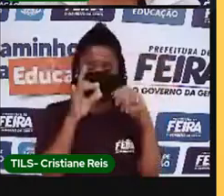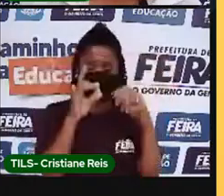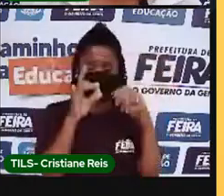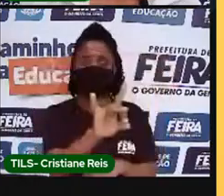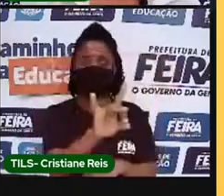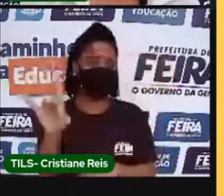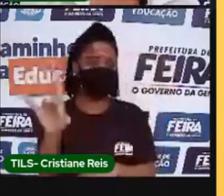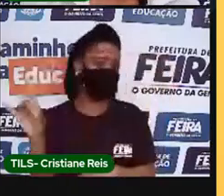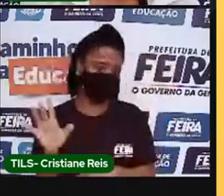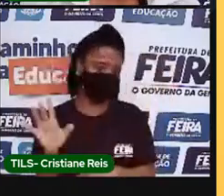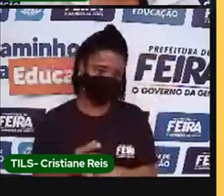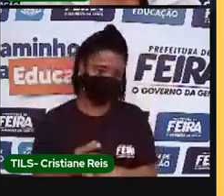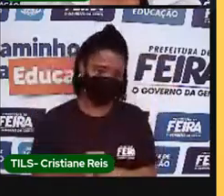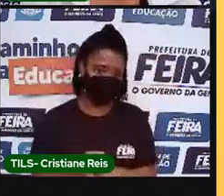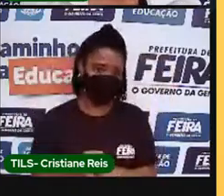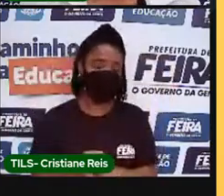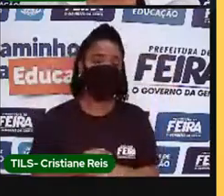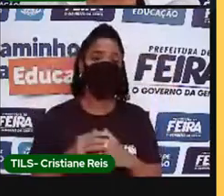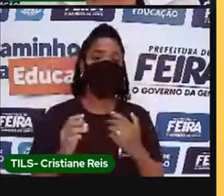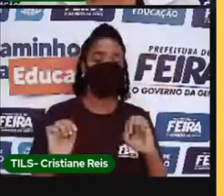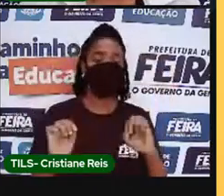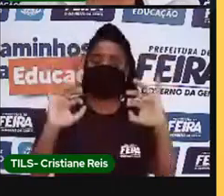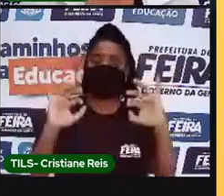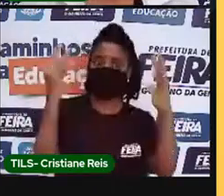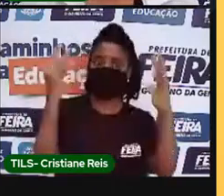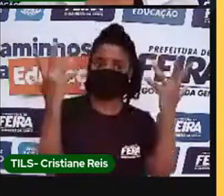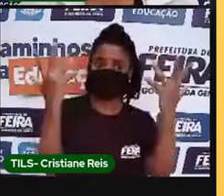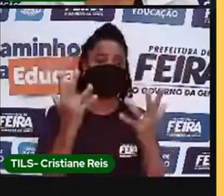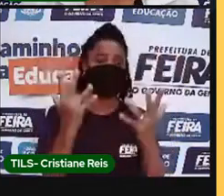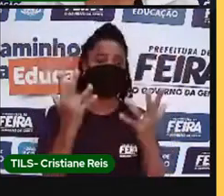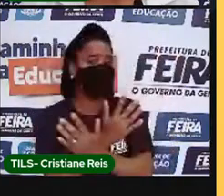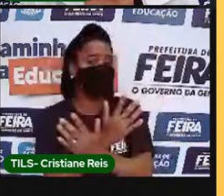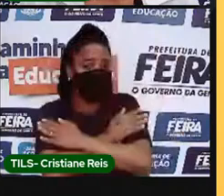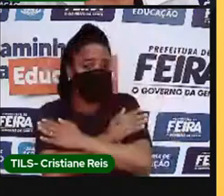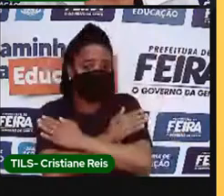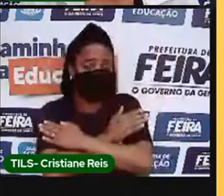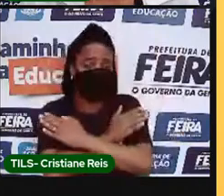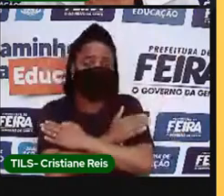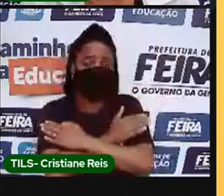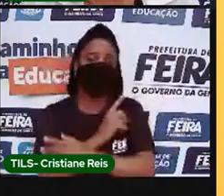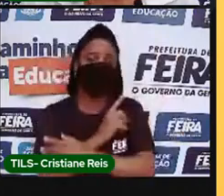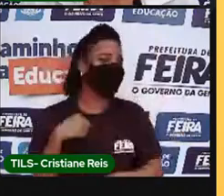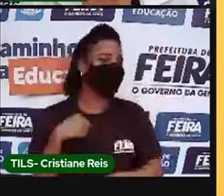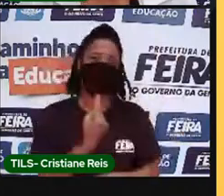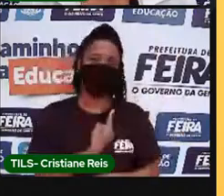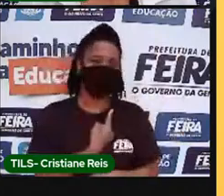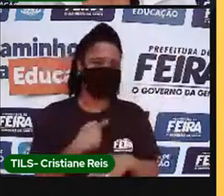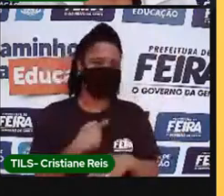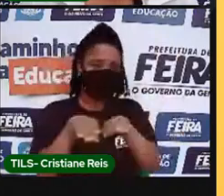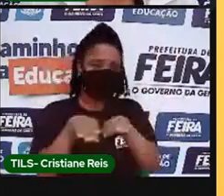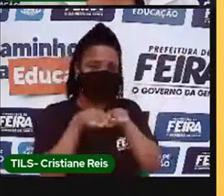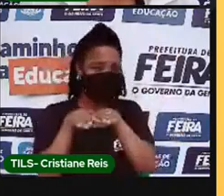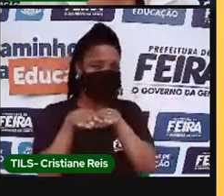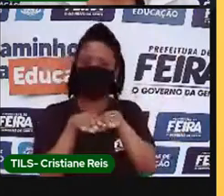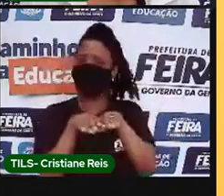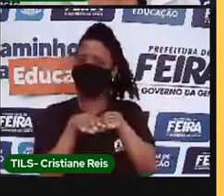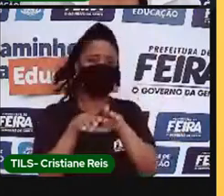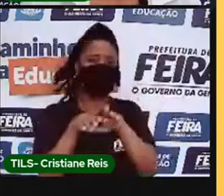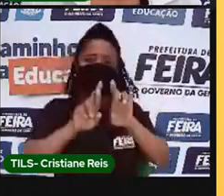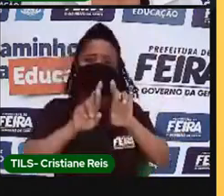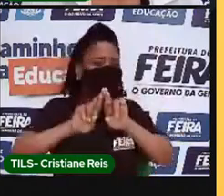é que também no aspecto feriados e celebrações nós também somos diferentes.